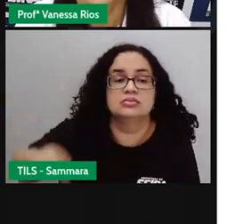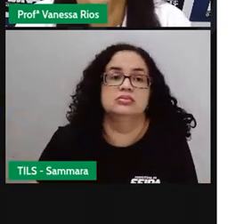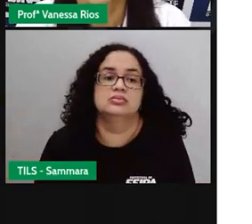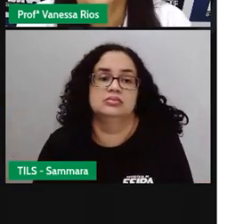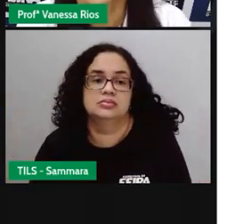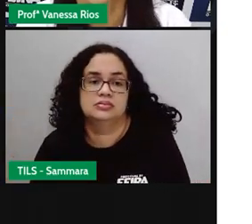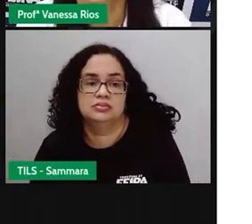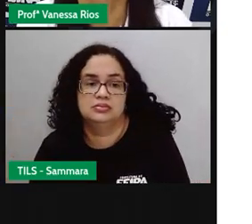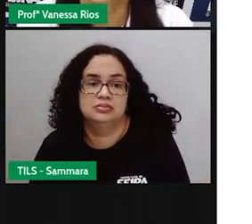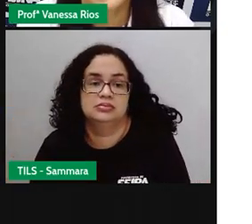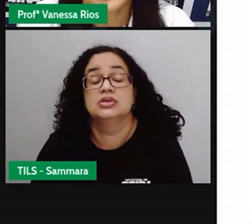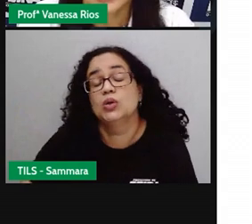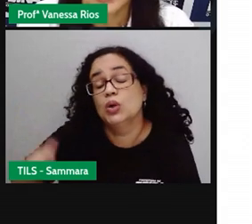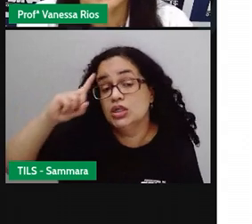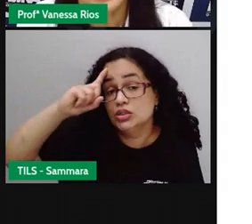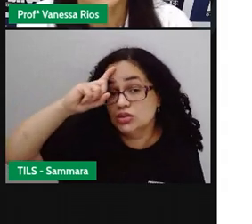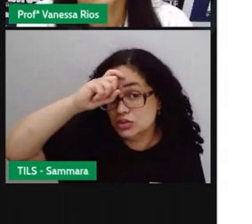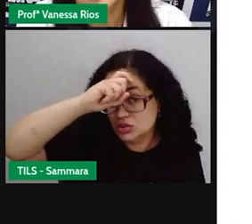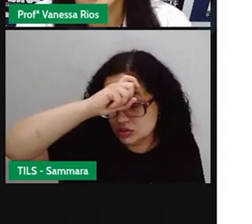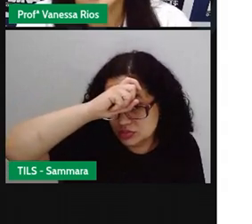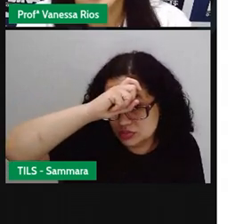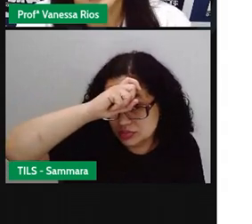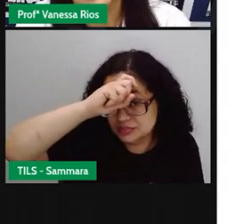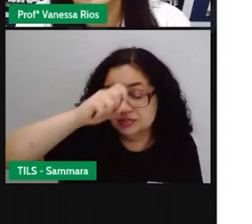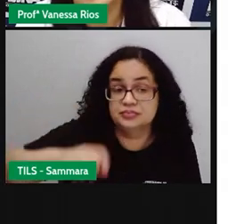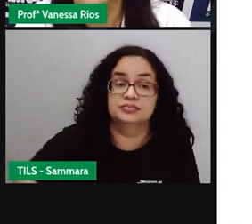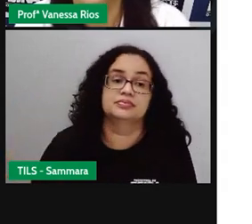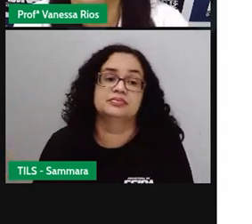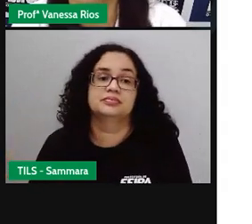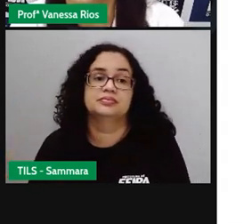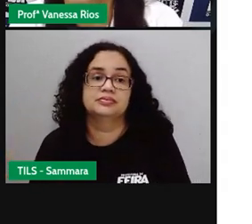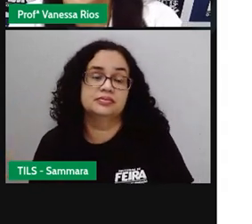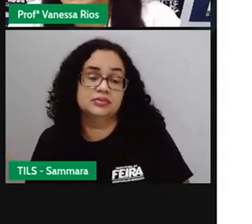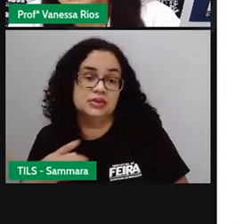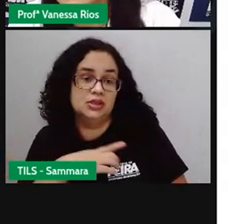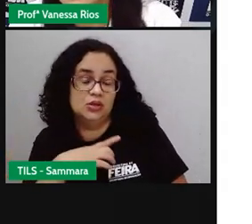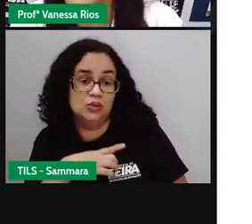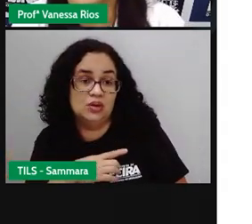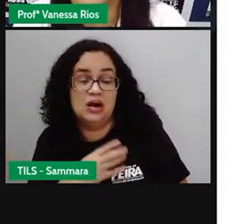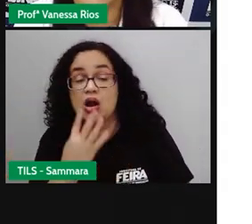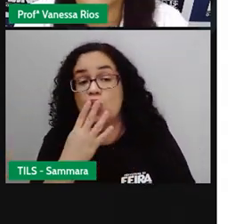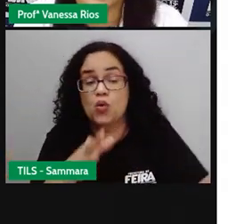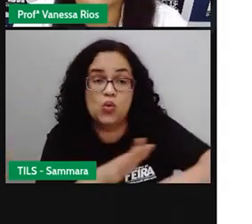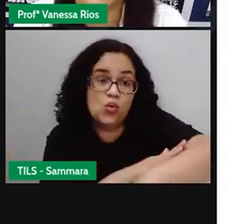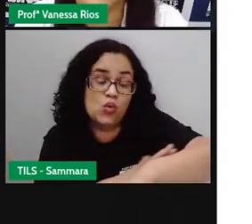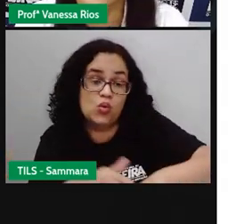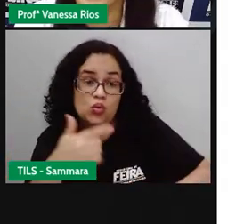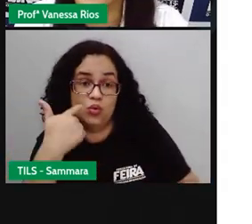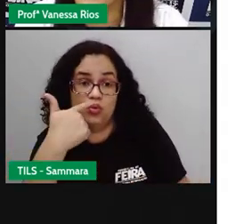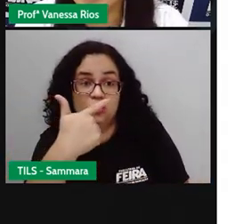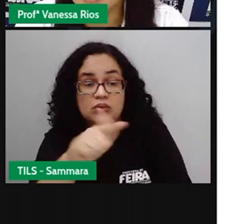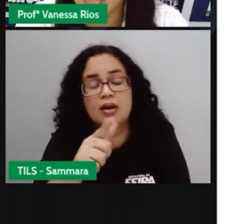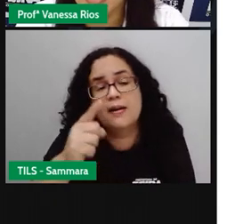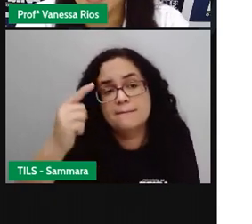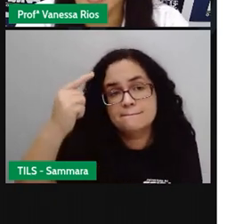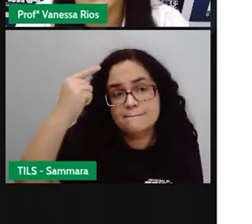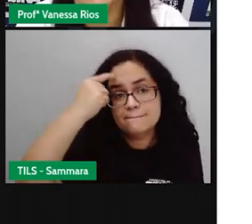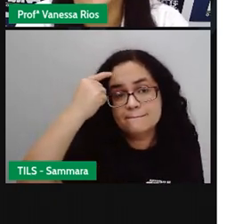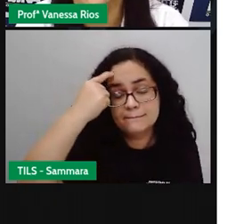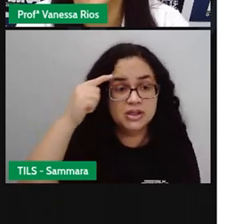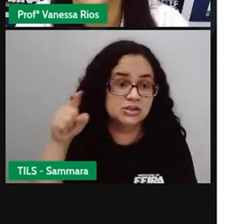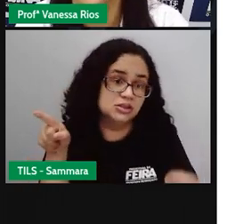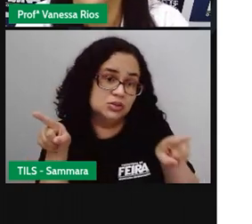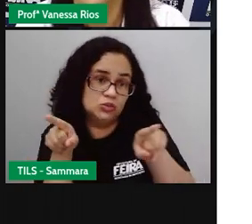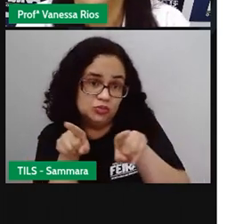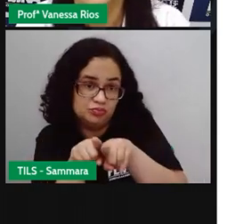terem aí uma dificuldade em se autodeclarar pertencente a uma raça ou outra. Então, é algo para a gente pensar também,